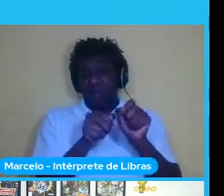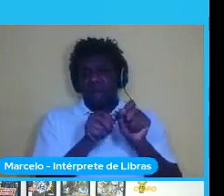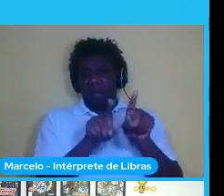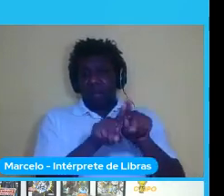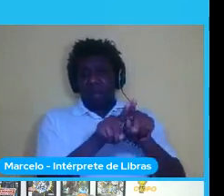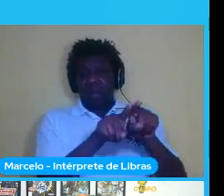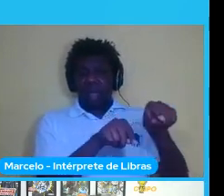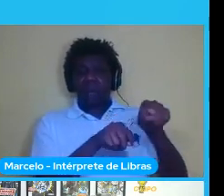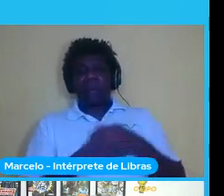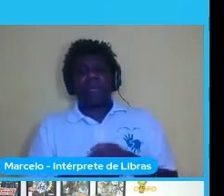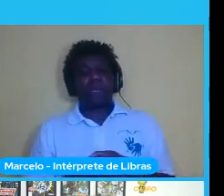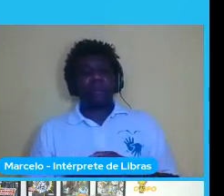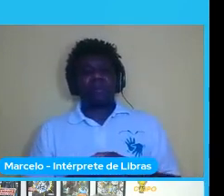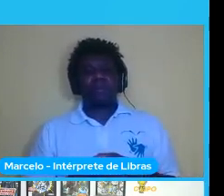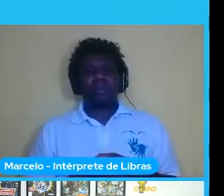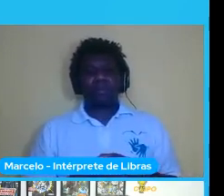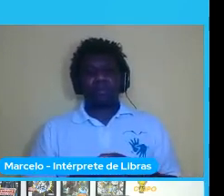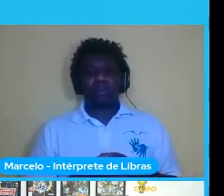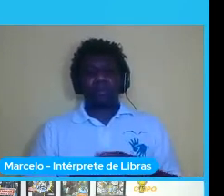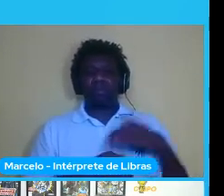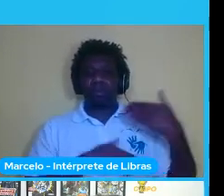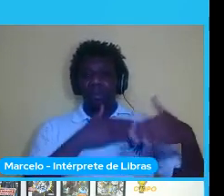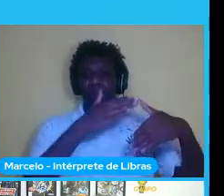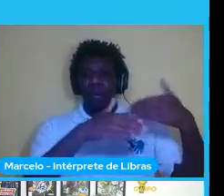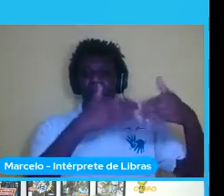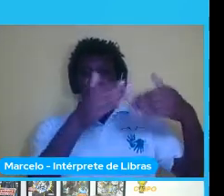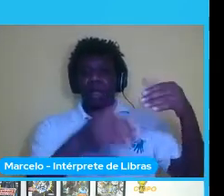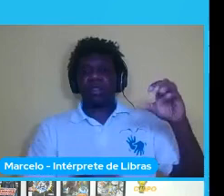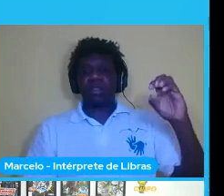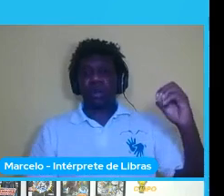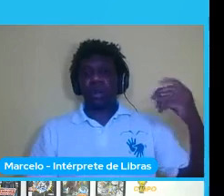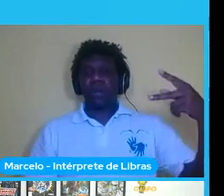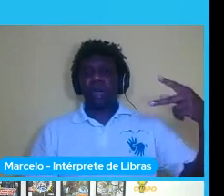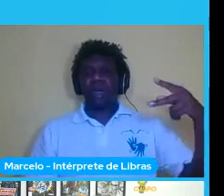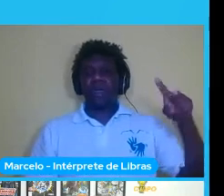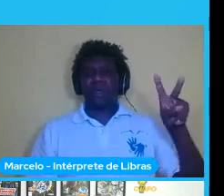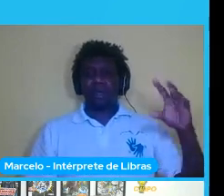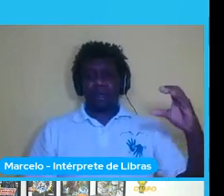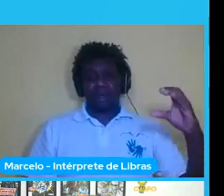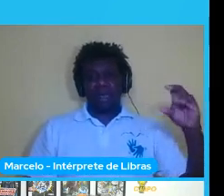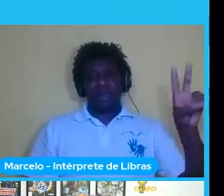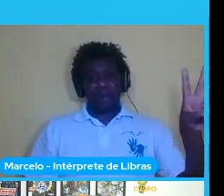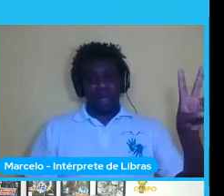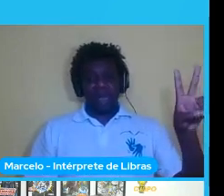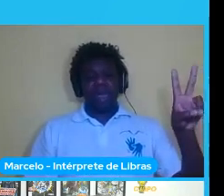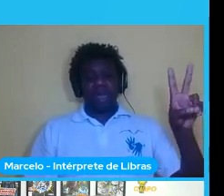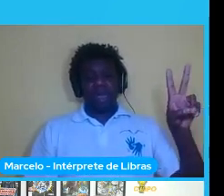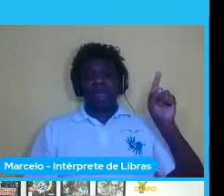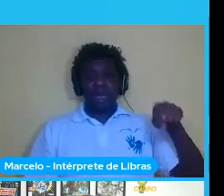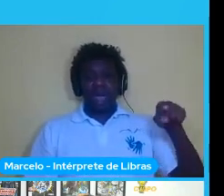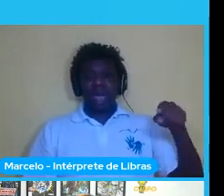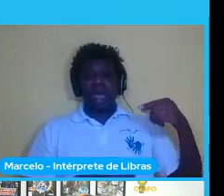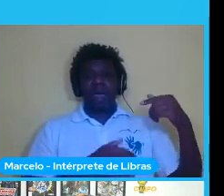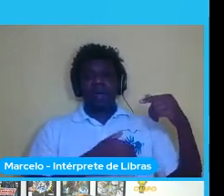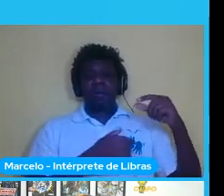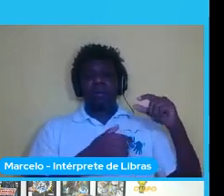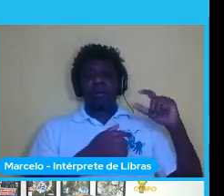a parte de OpenCV para o processamento em si da imagem e também